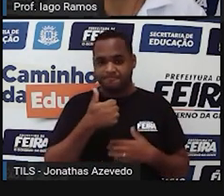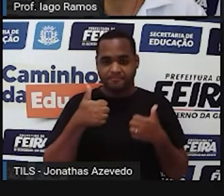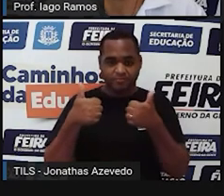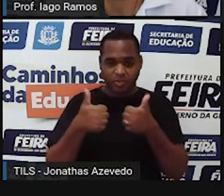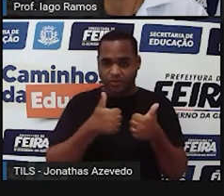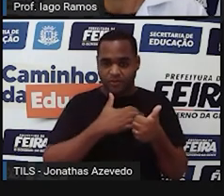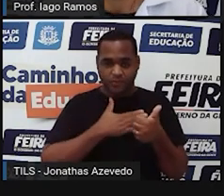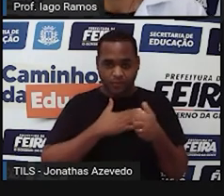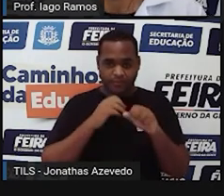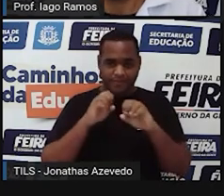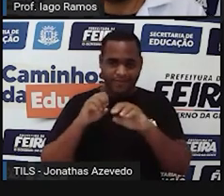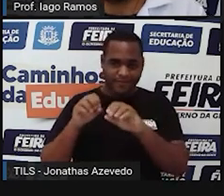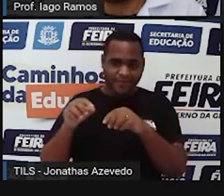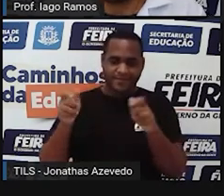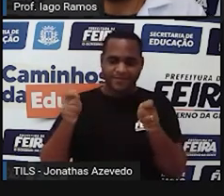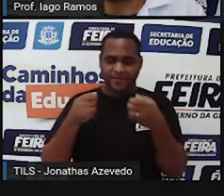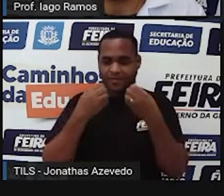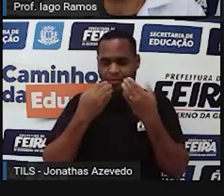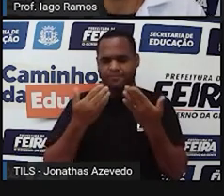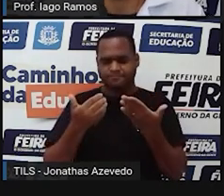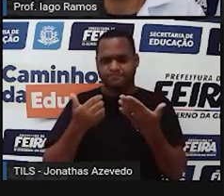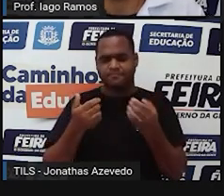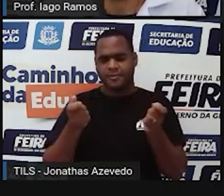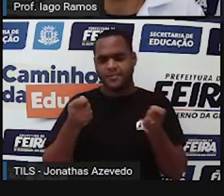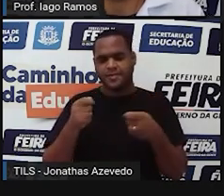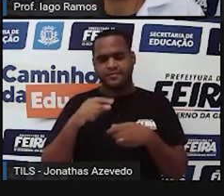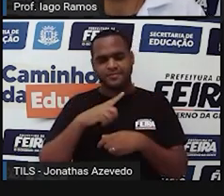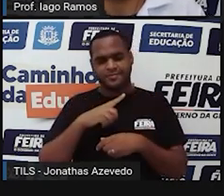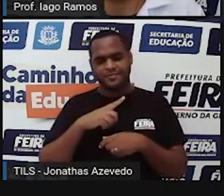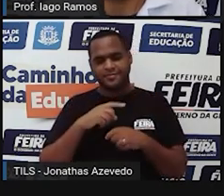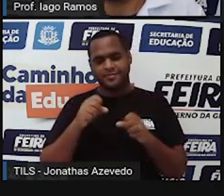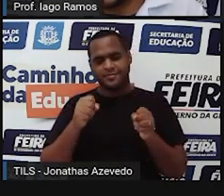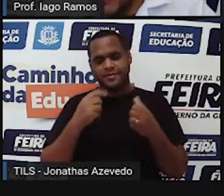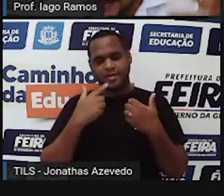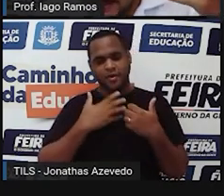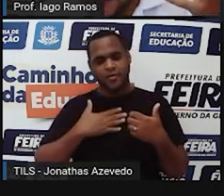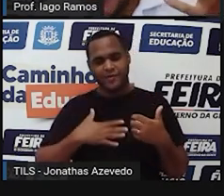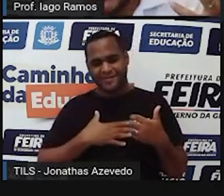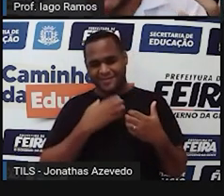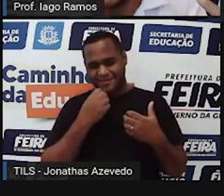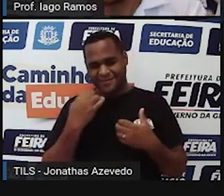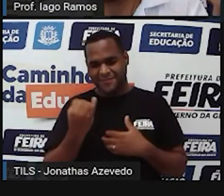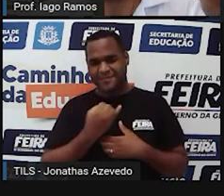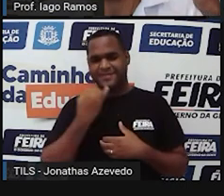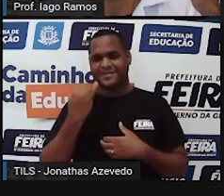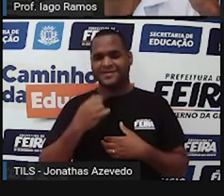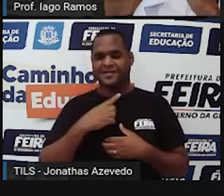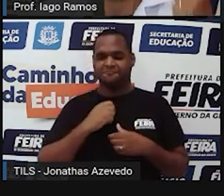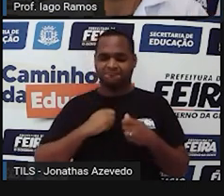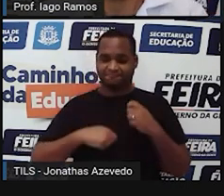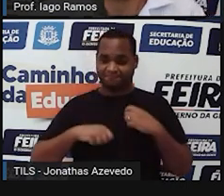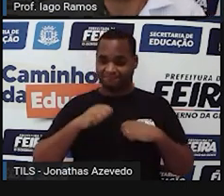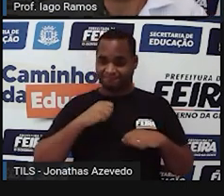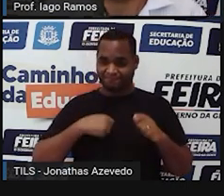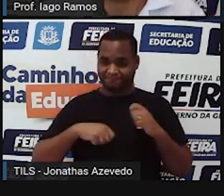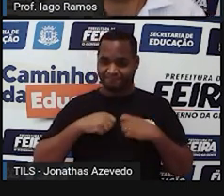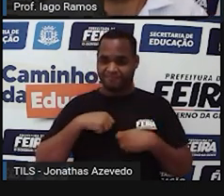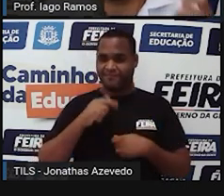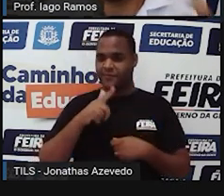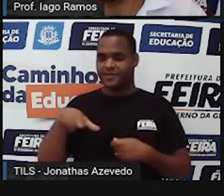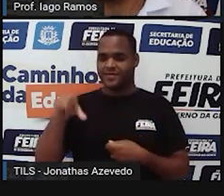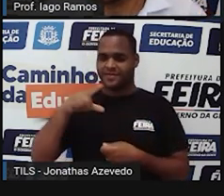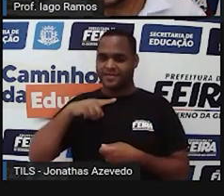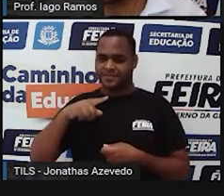a nossa aula? Eu espero que sim, nós curtimos bastante, né? E já ficamos ansiosos para a próxima,